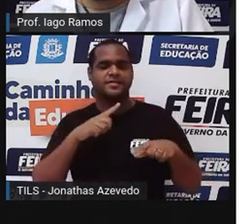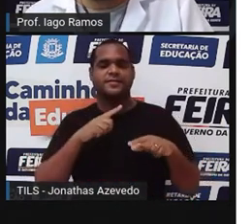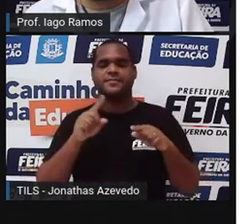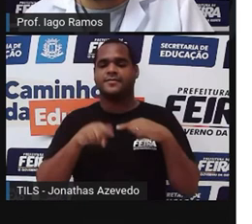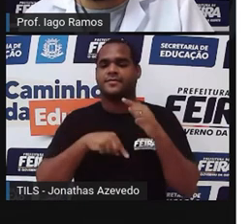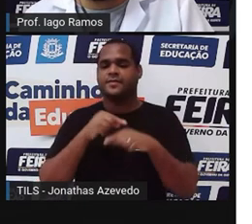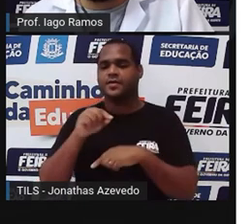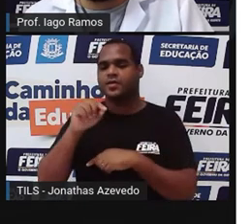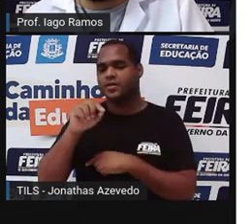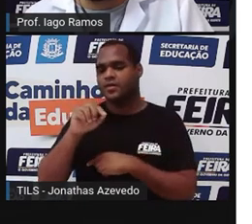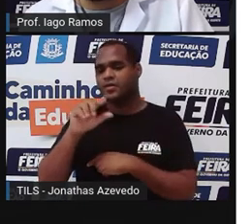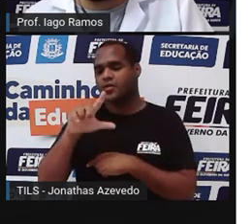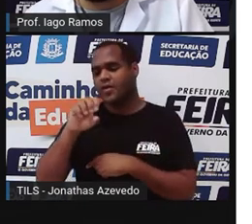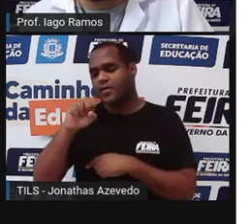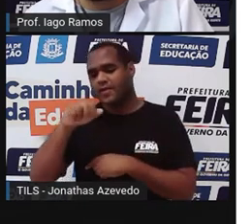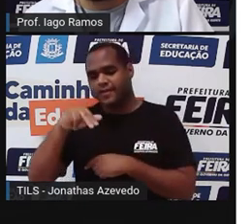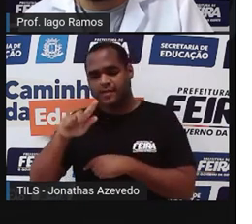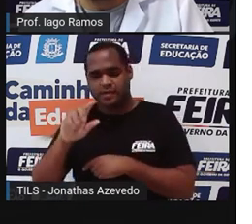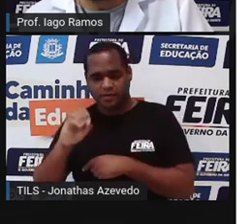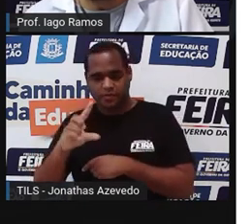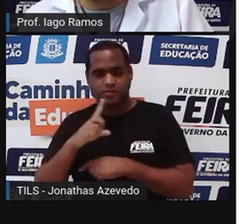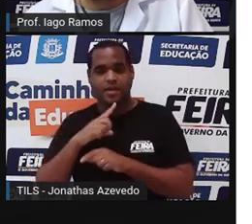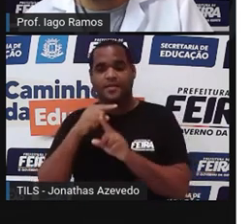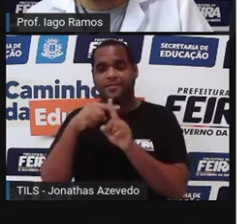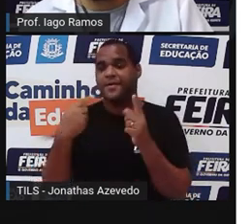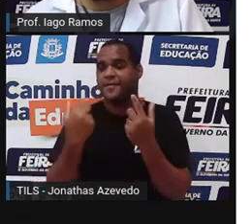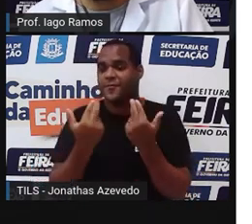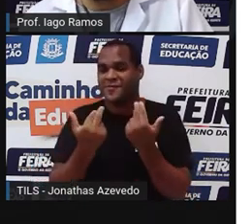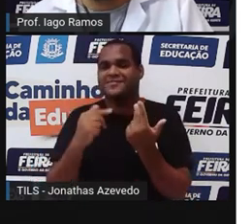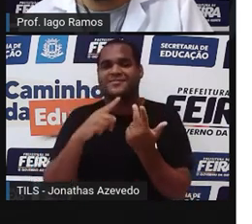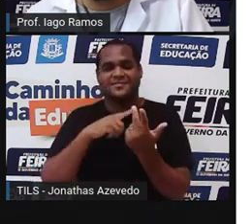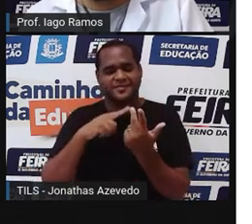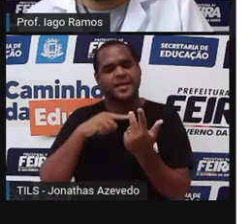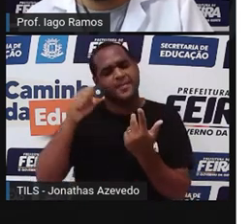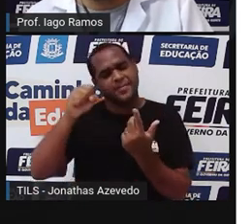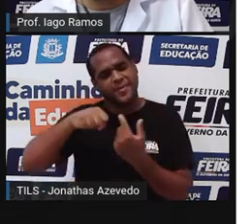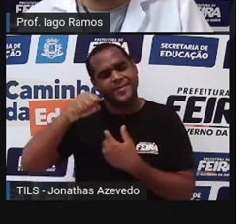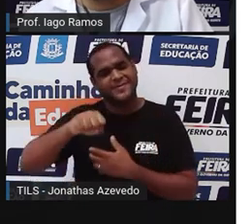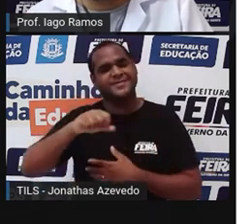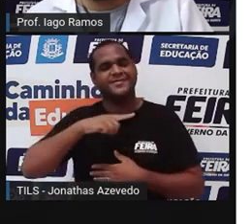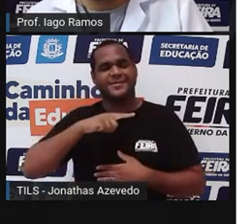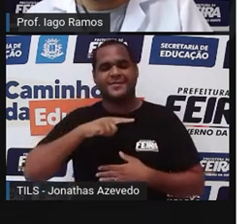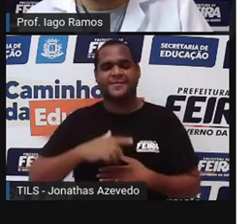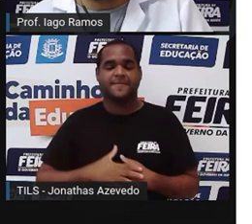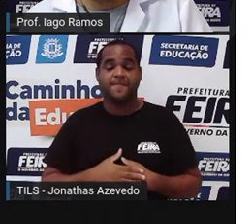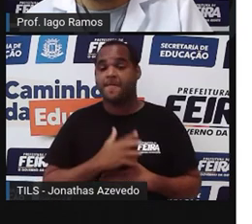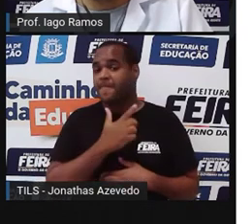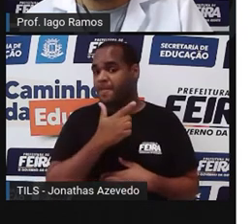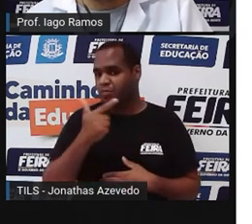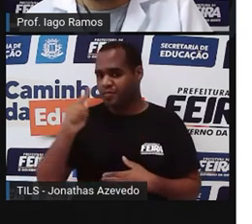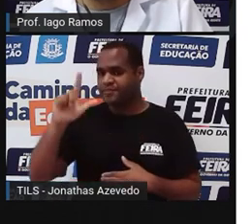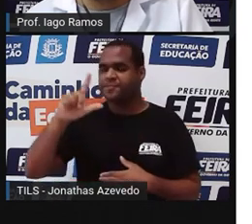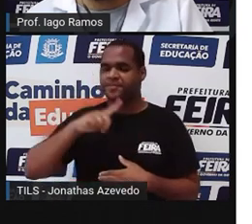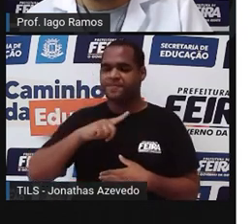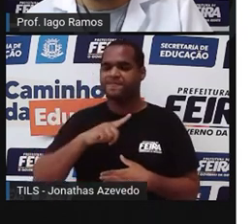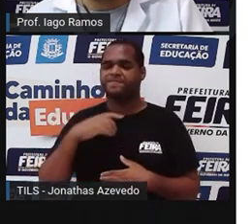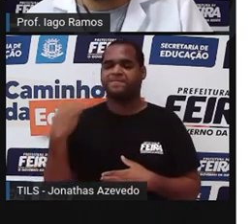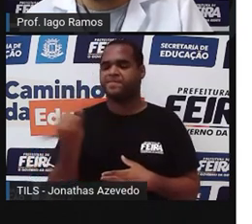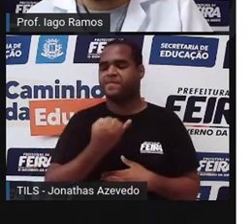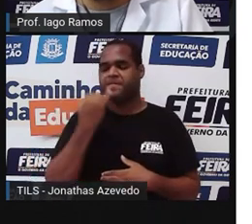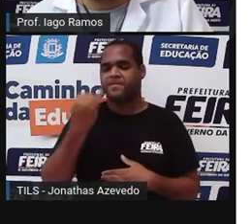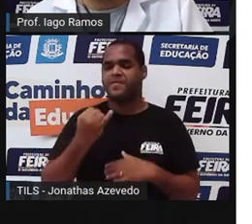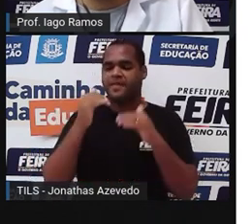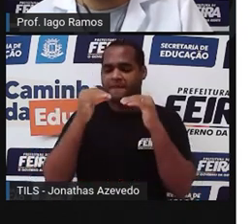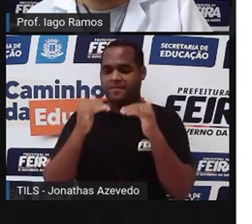o mesmo tamanho aqui do comprimento do retângulo e a outra diagonal, que é a diagonal menor,